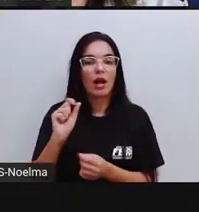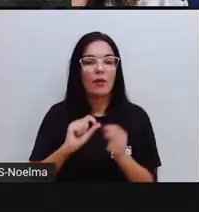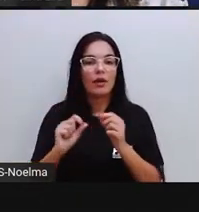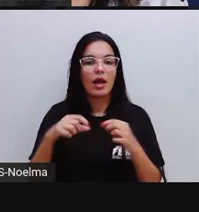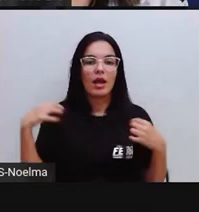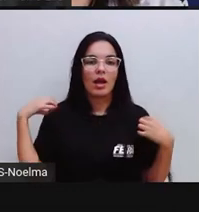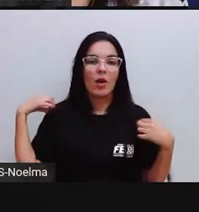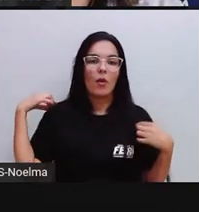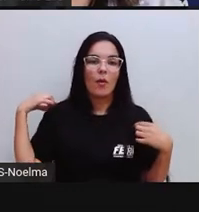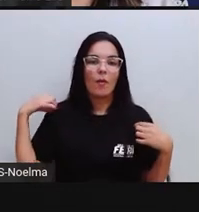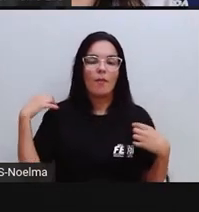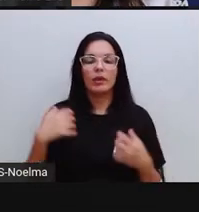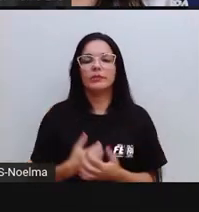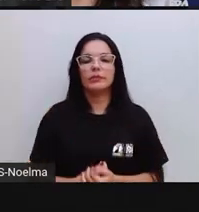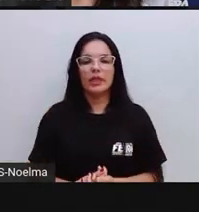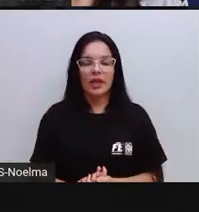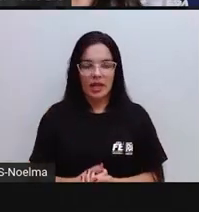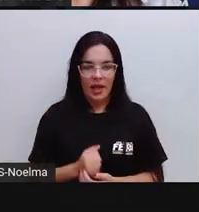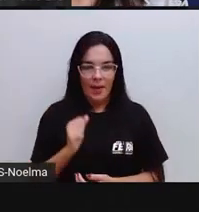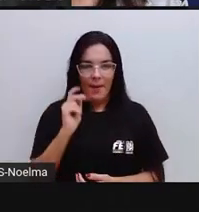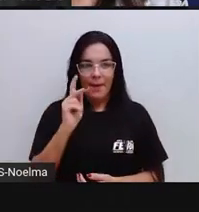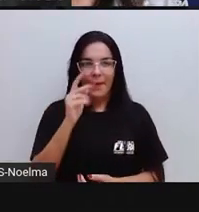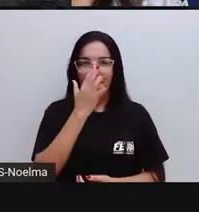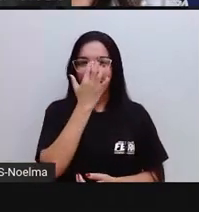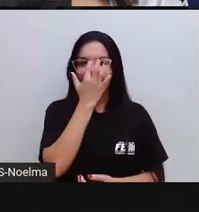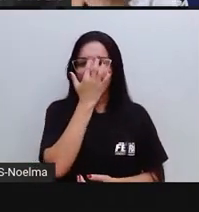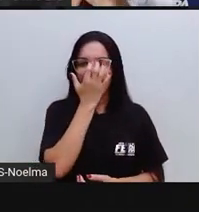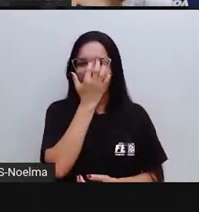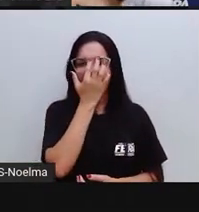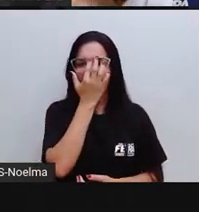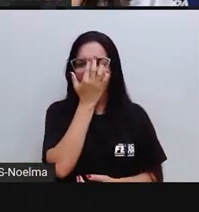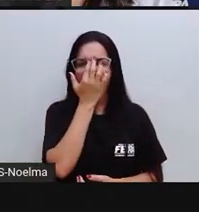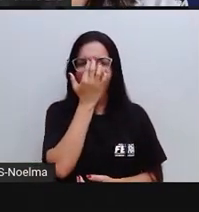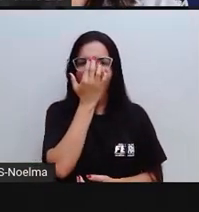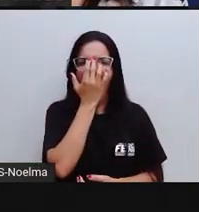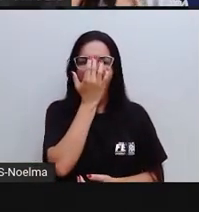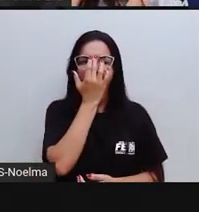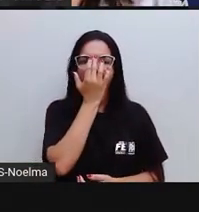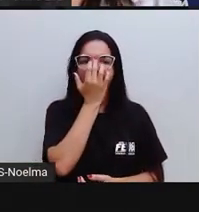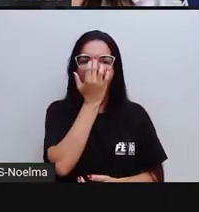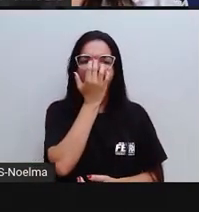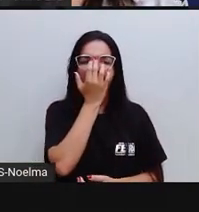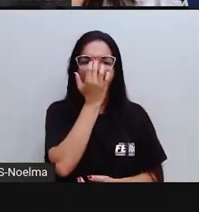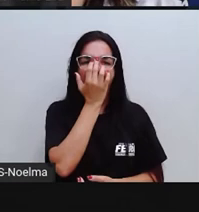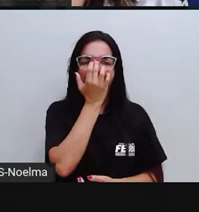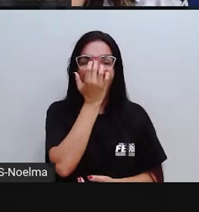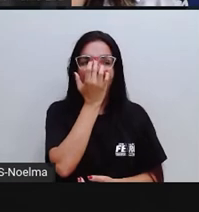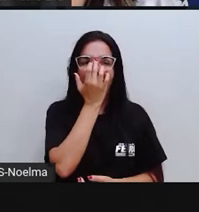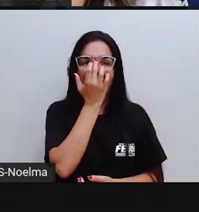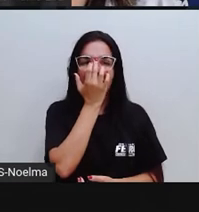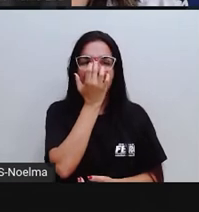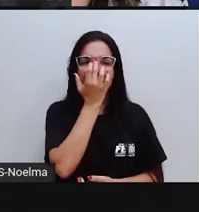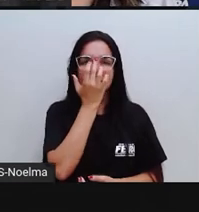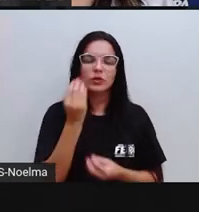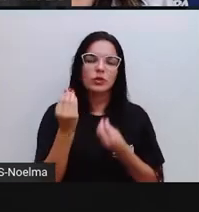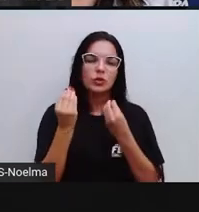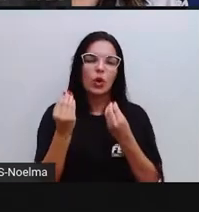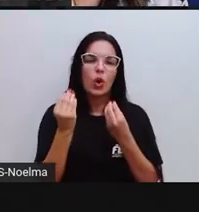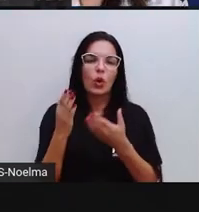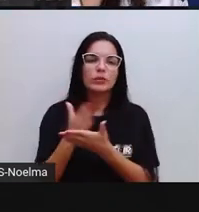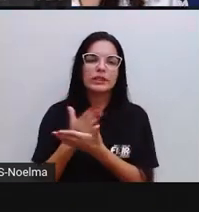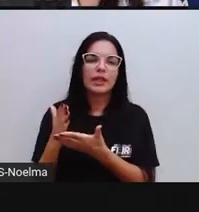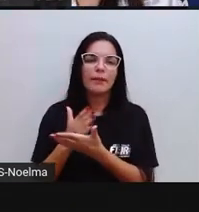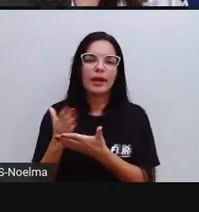peça do vestuário, tá bom? Então, pronto, como é que eu separo aí as sílabas da palavra agogô?